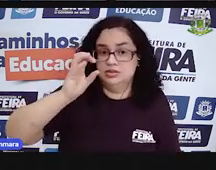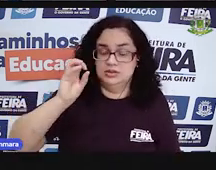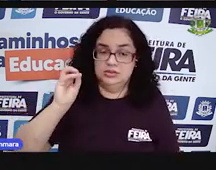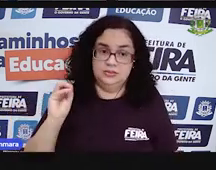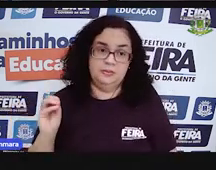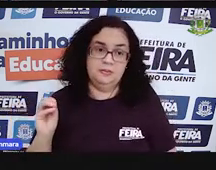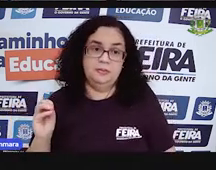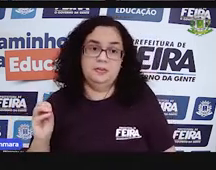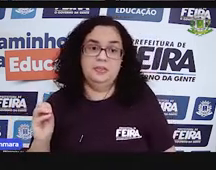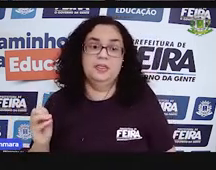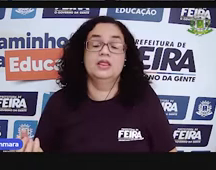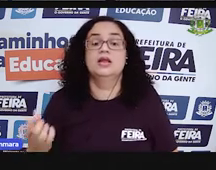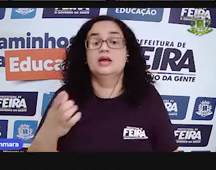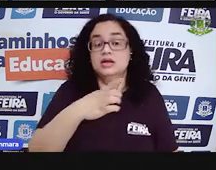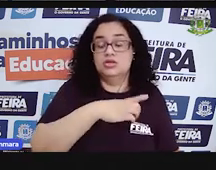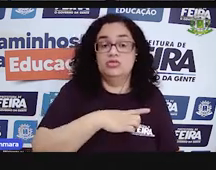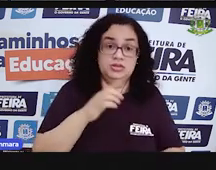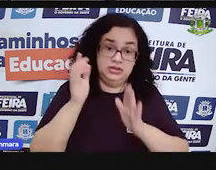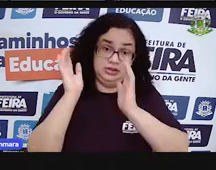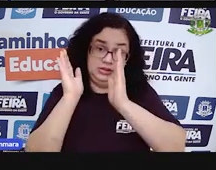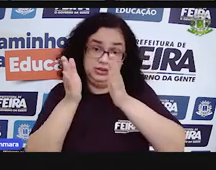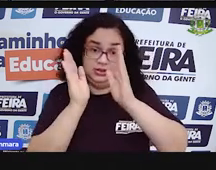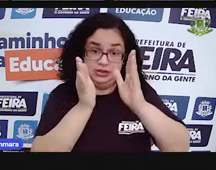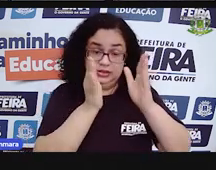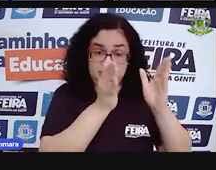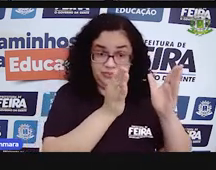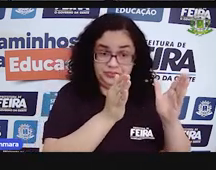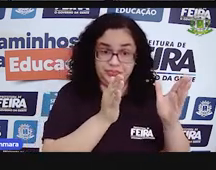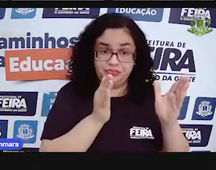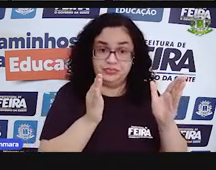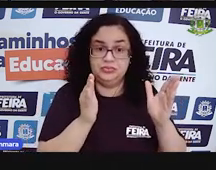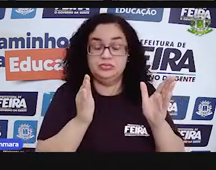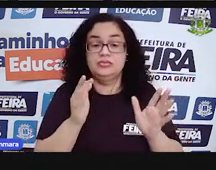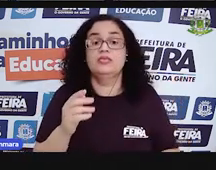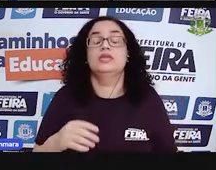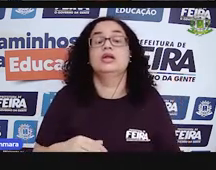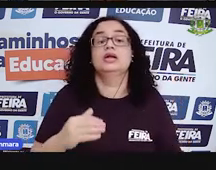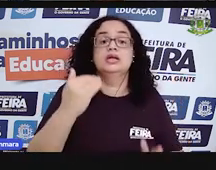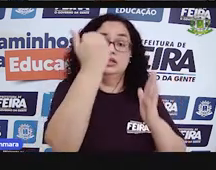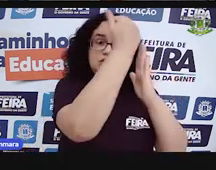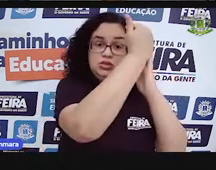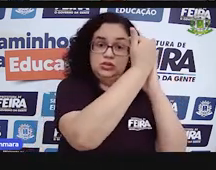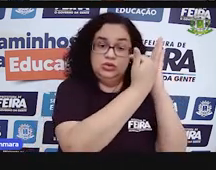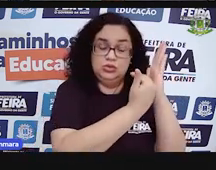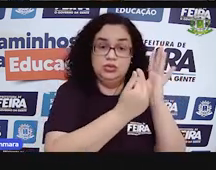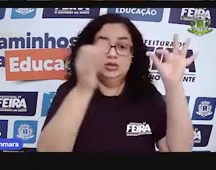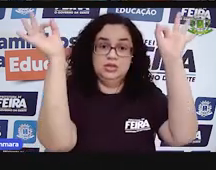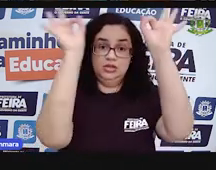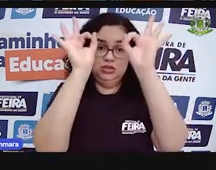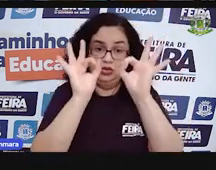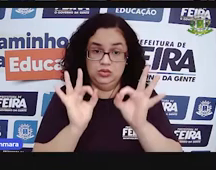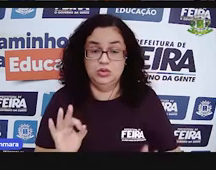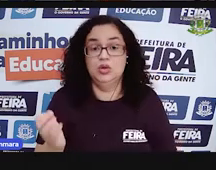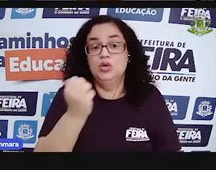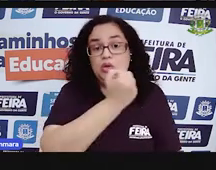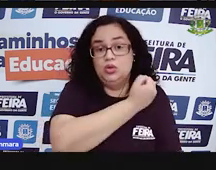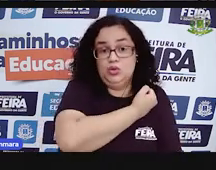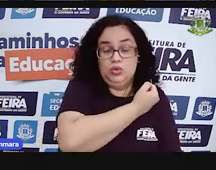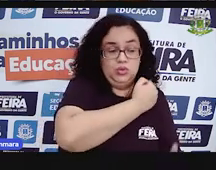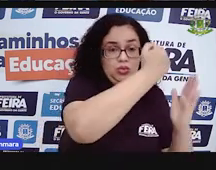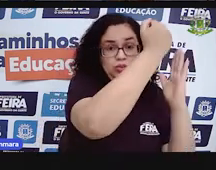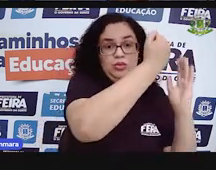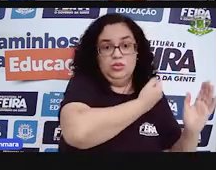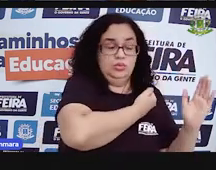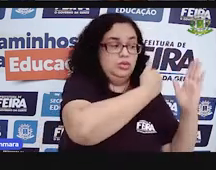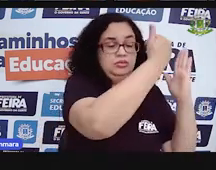a gente vai seguir esse caminho de colocar as coisas em ordem. Número embaixo de número,